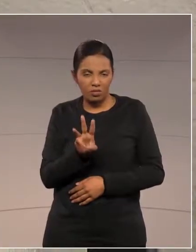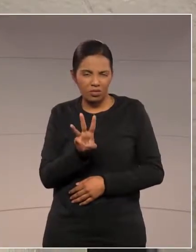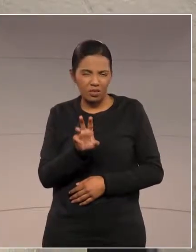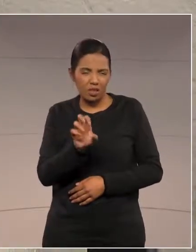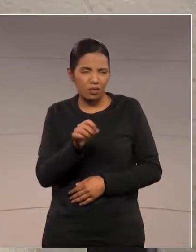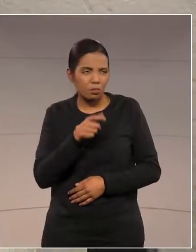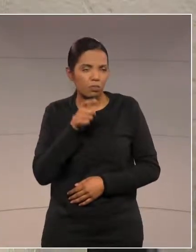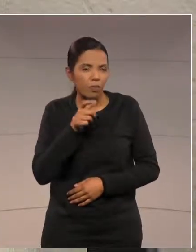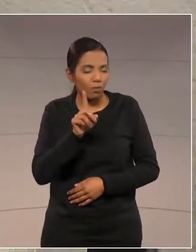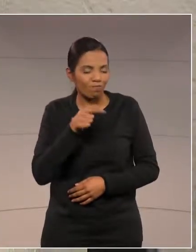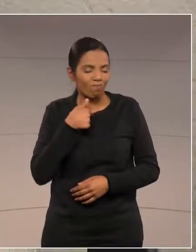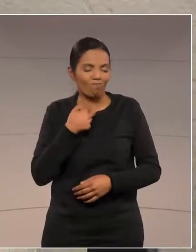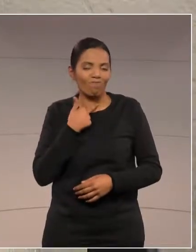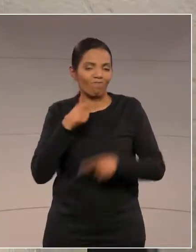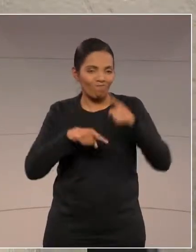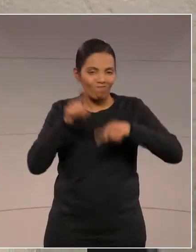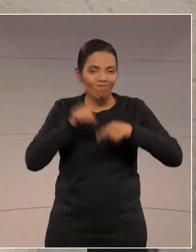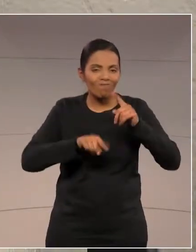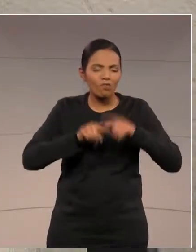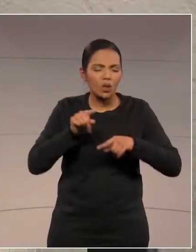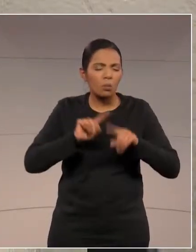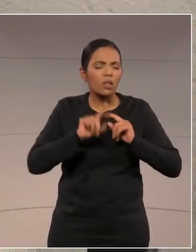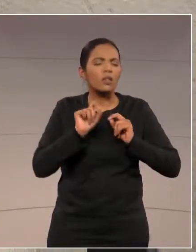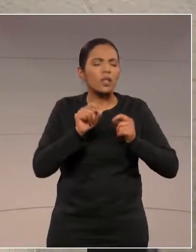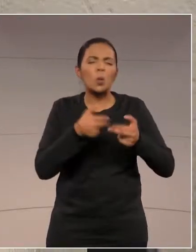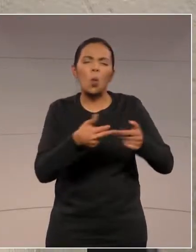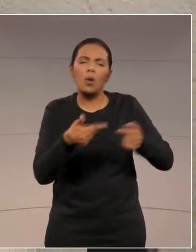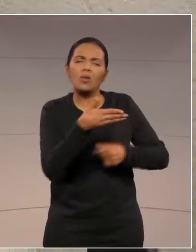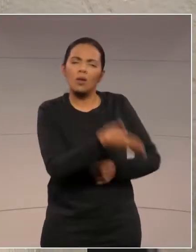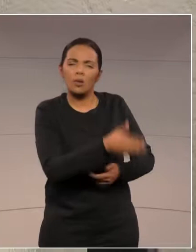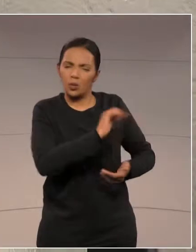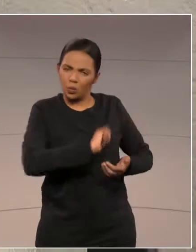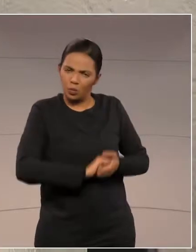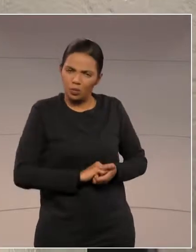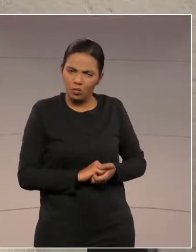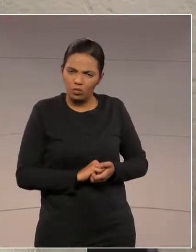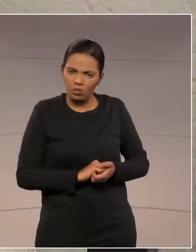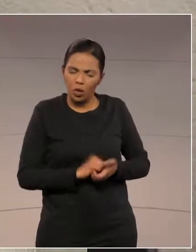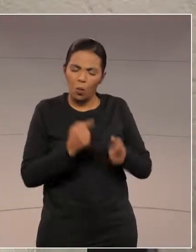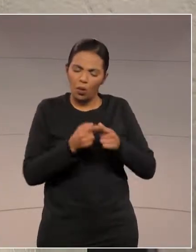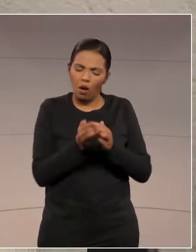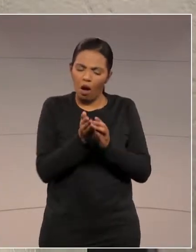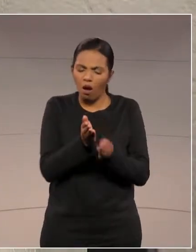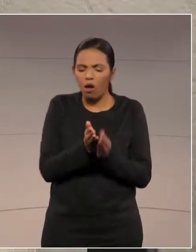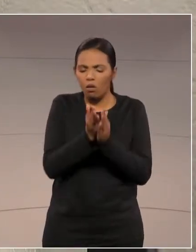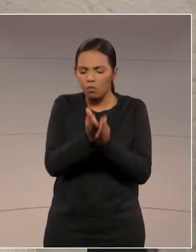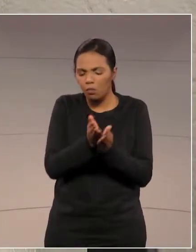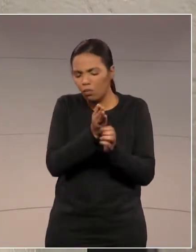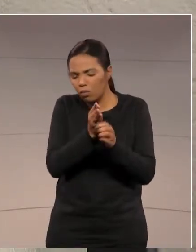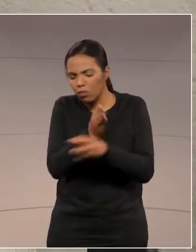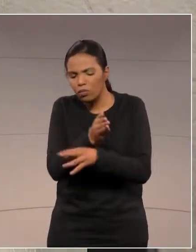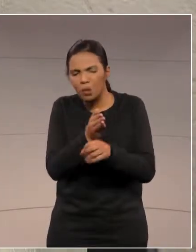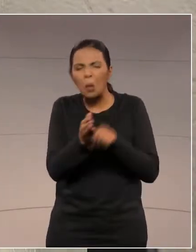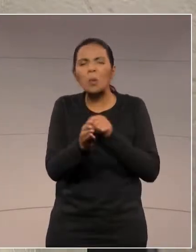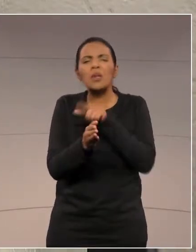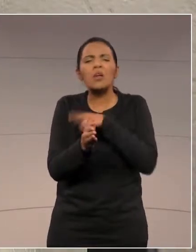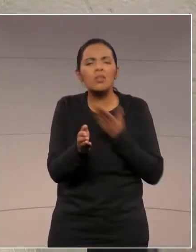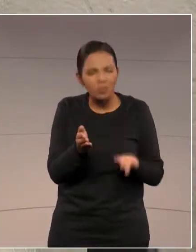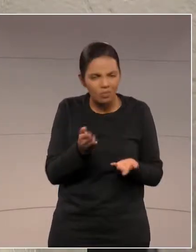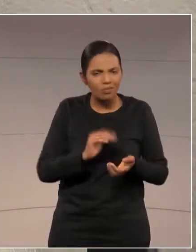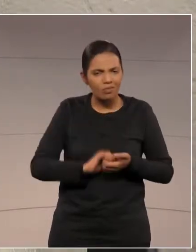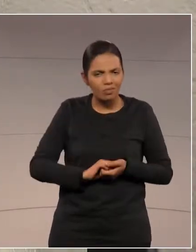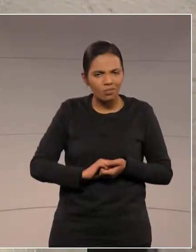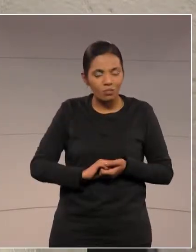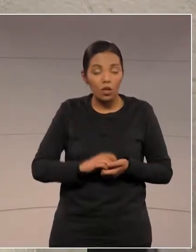essa, esse descarte na nossa Bahia? Eu vou, através de ofício,